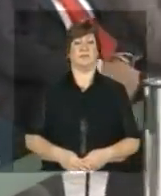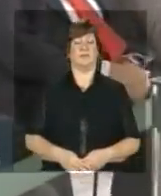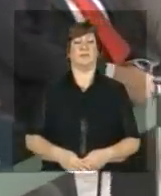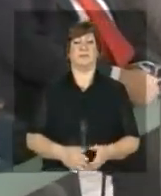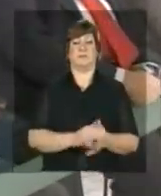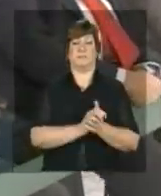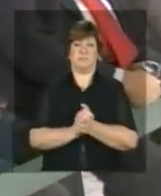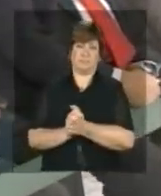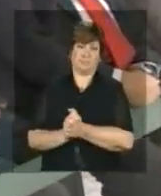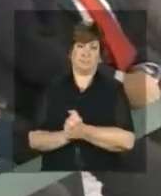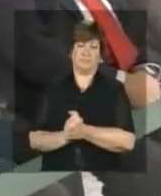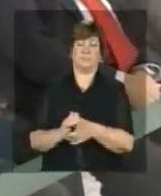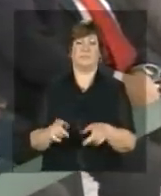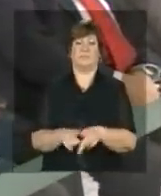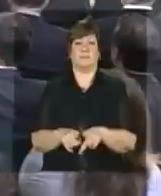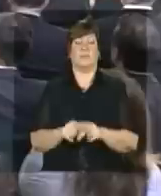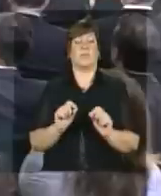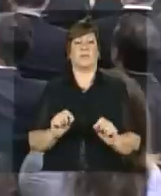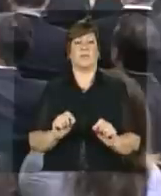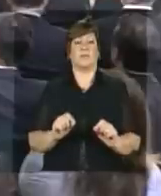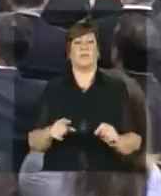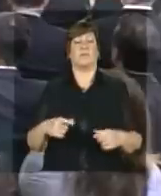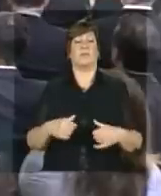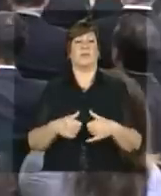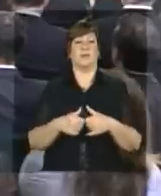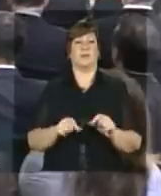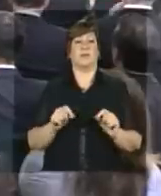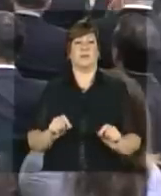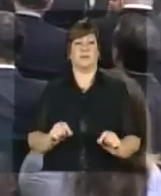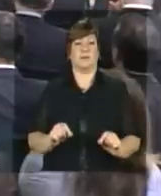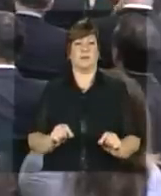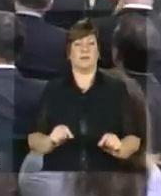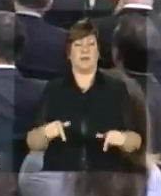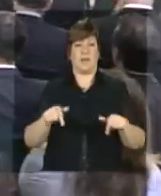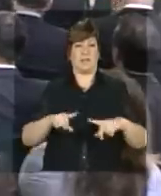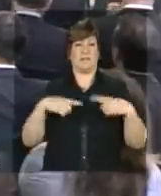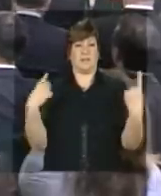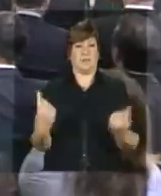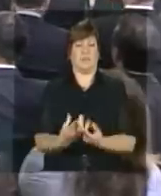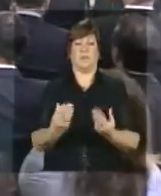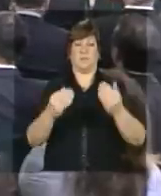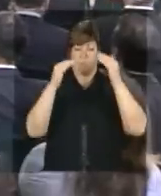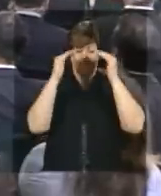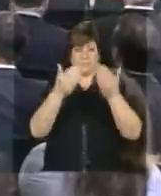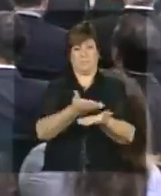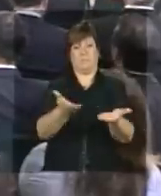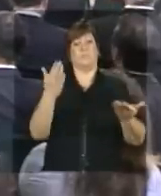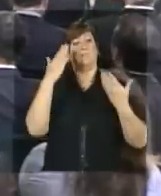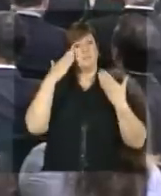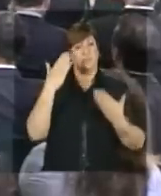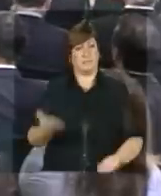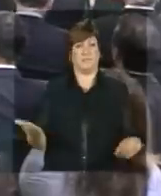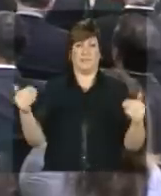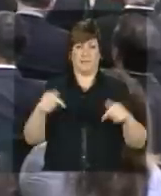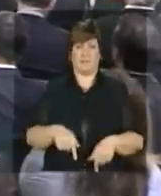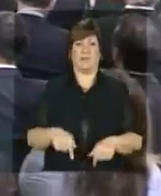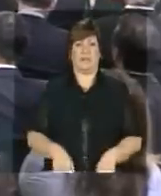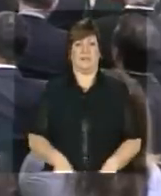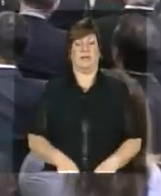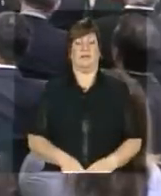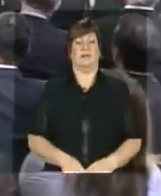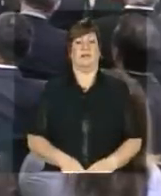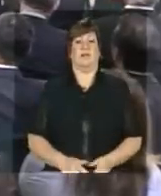eu acho que dando uma especial dimensão a essa cerimônia. Cumprimentar